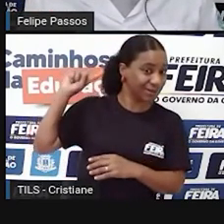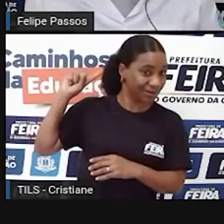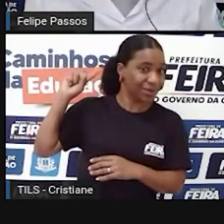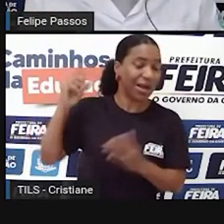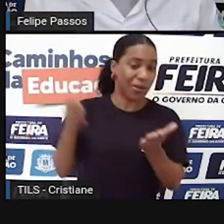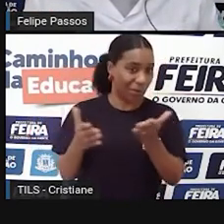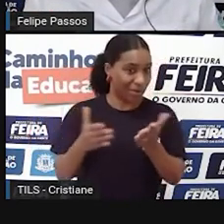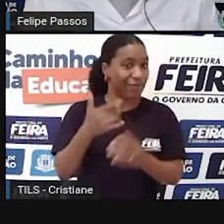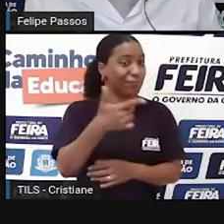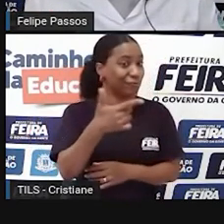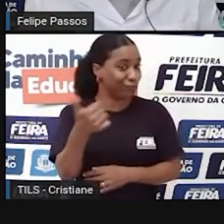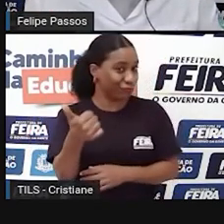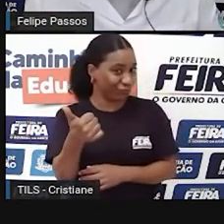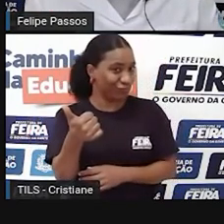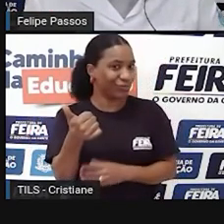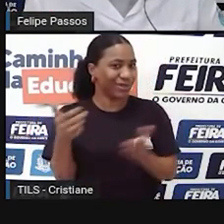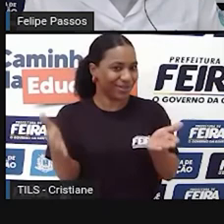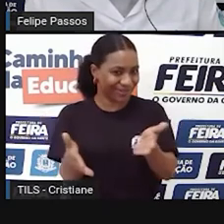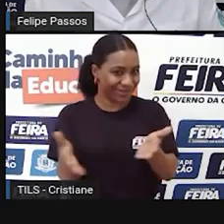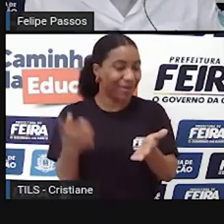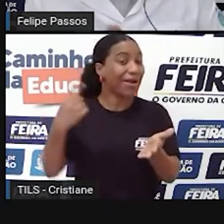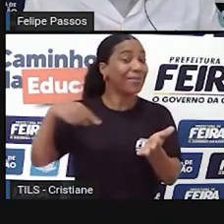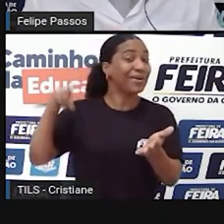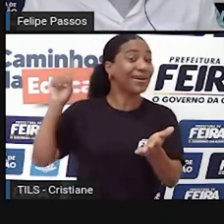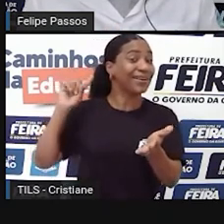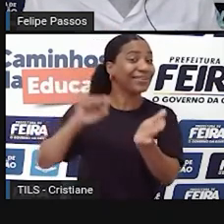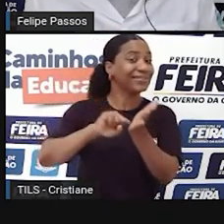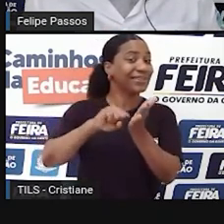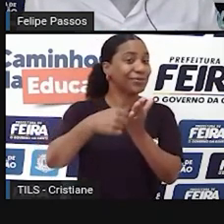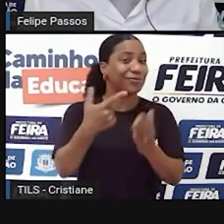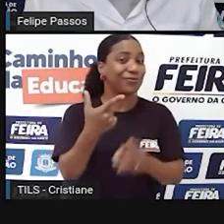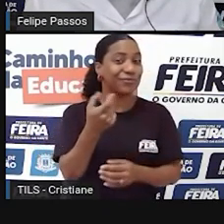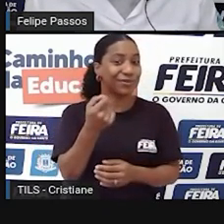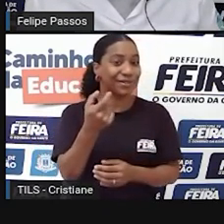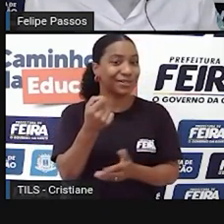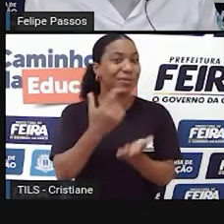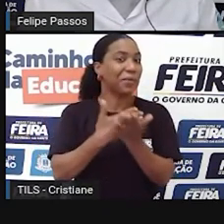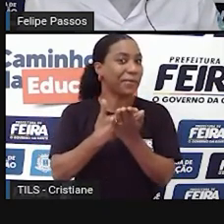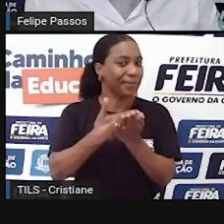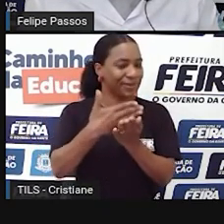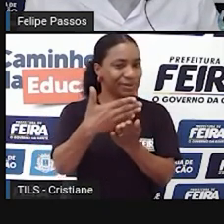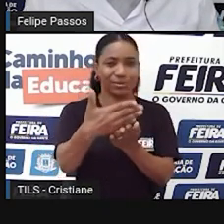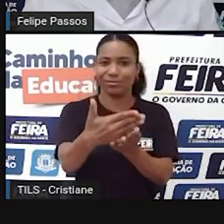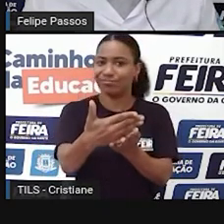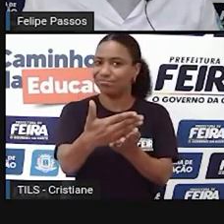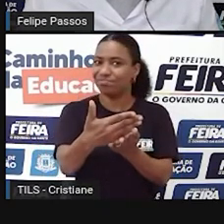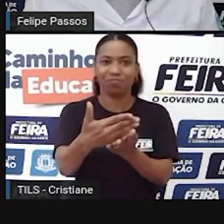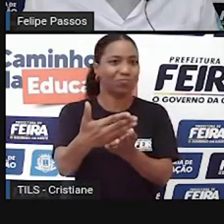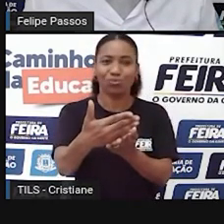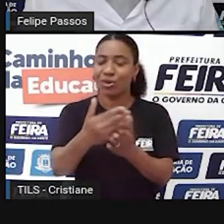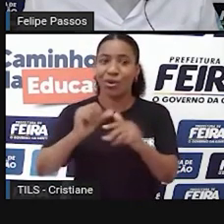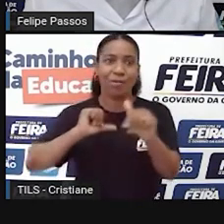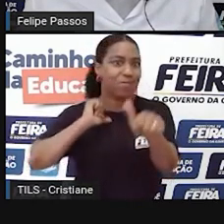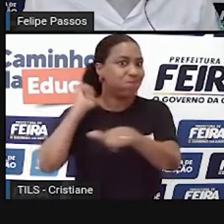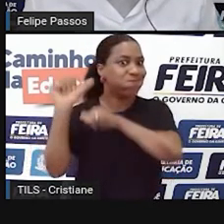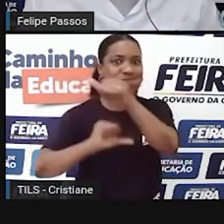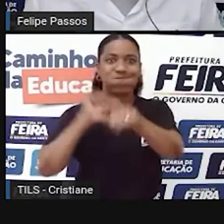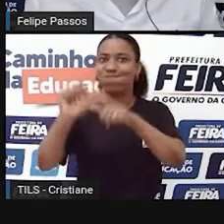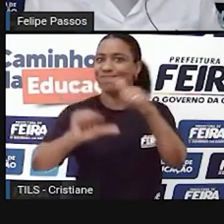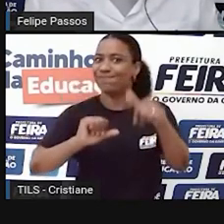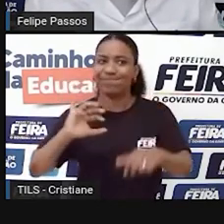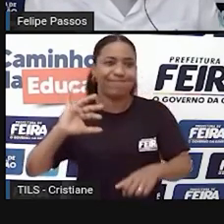XXI. Meados do século XX, começou um fenômeno que esse sim mudou radicalmente a história da humanidade.